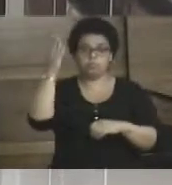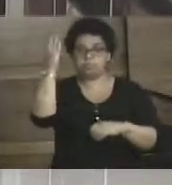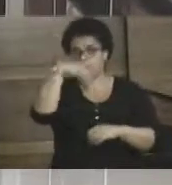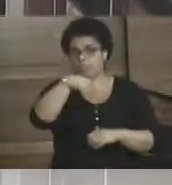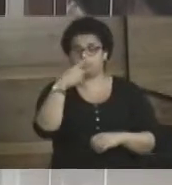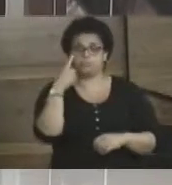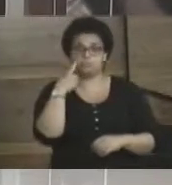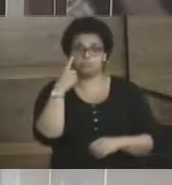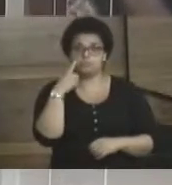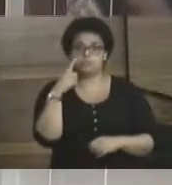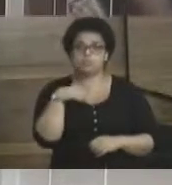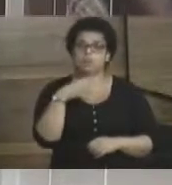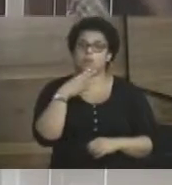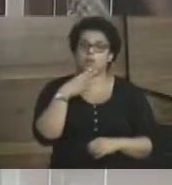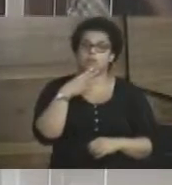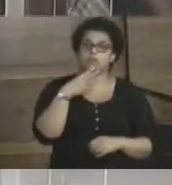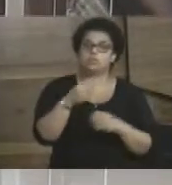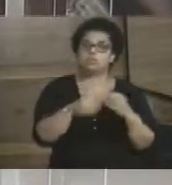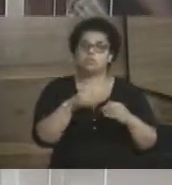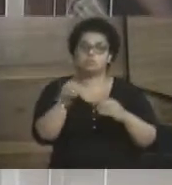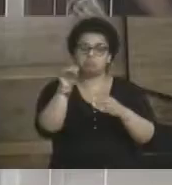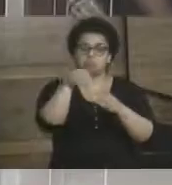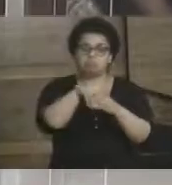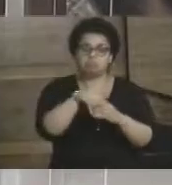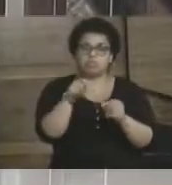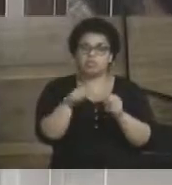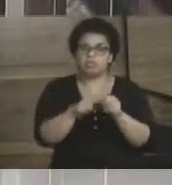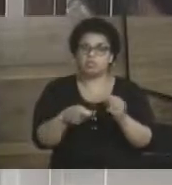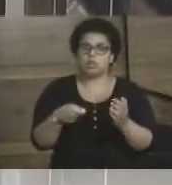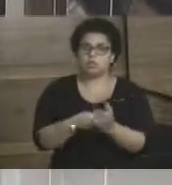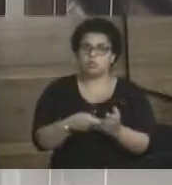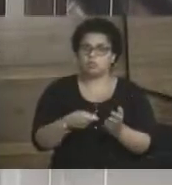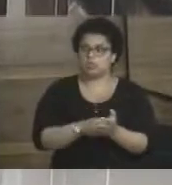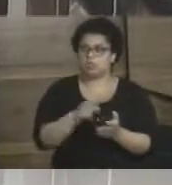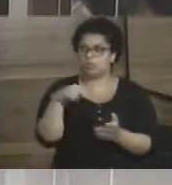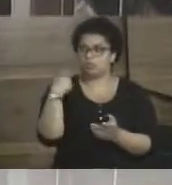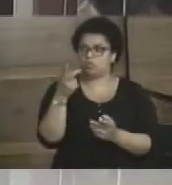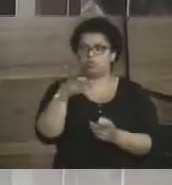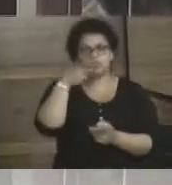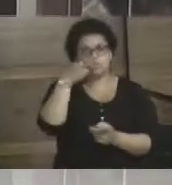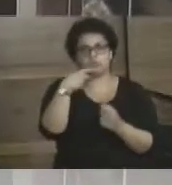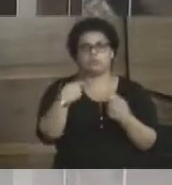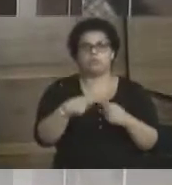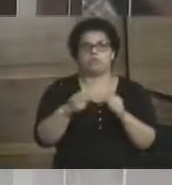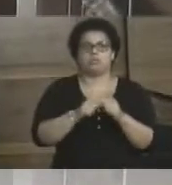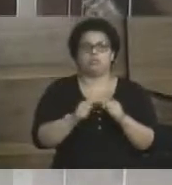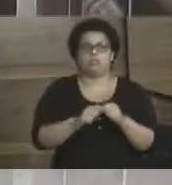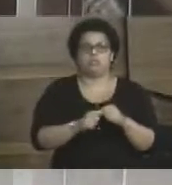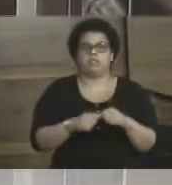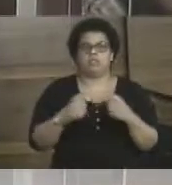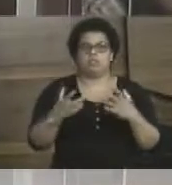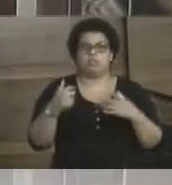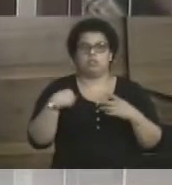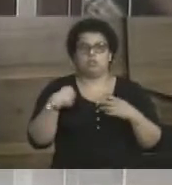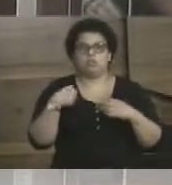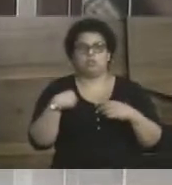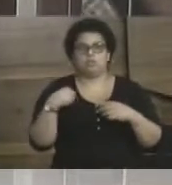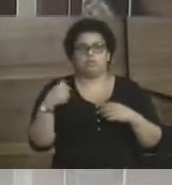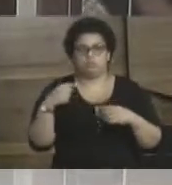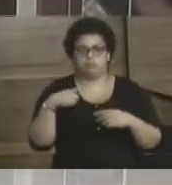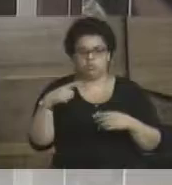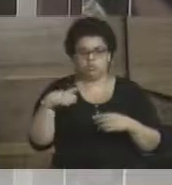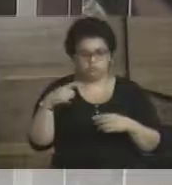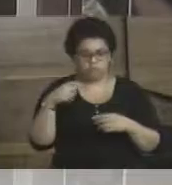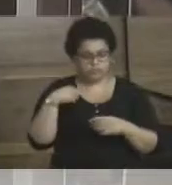possamos ter conhecimento dela e fazer as cobranças que nós, vereadores, devemos fazer. Então, fico aqui, trago aqui